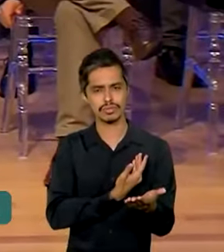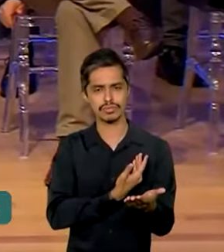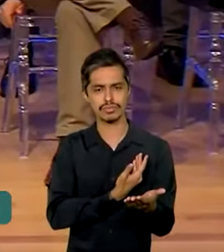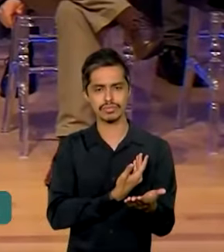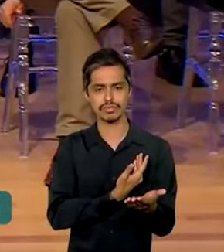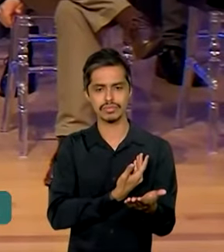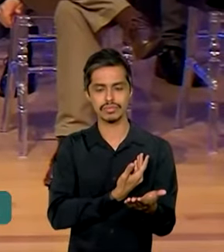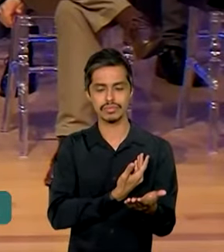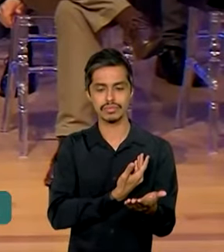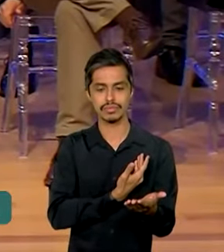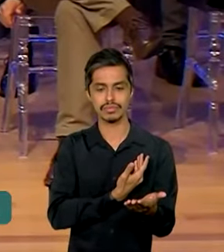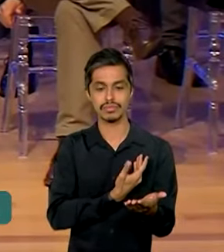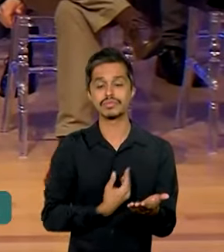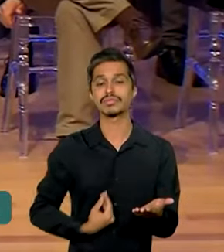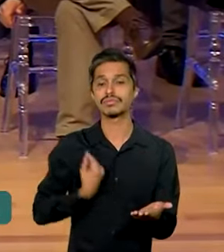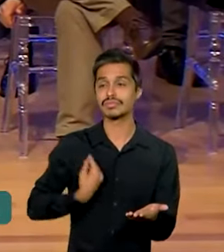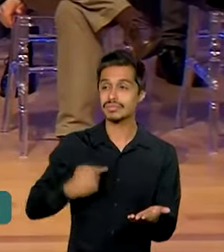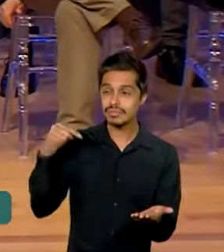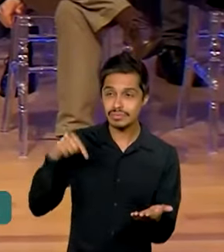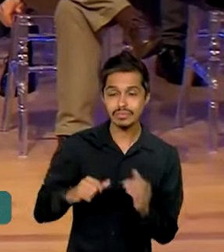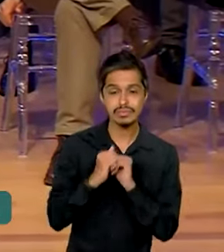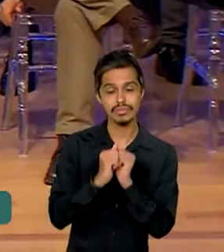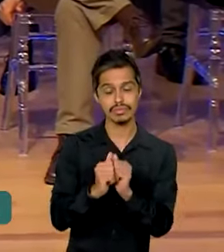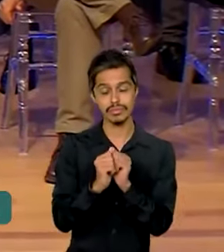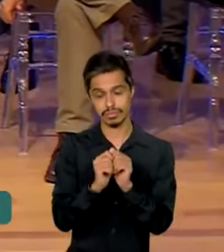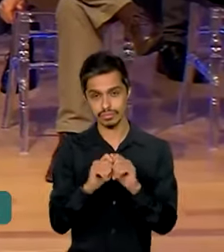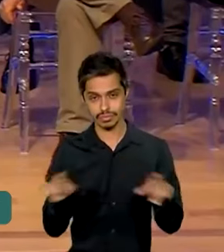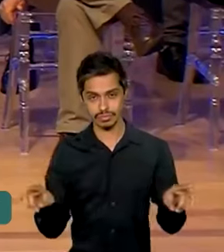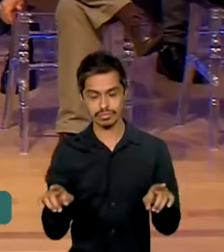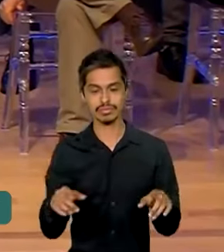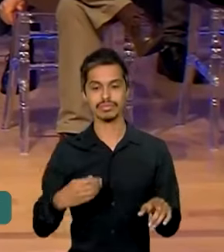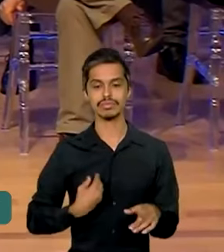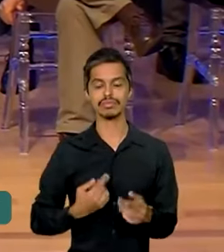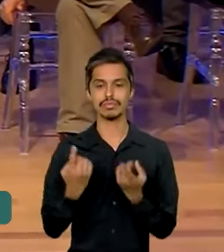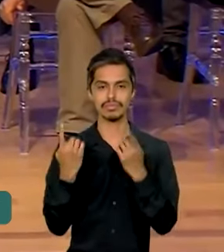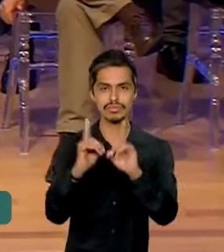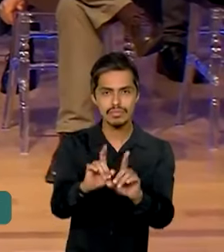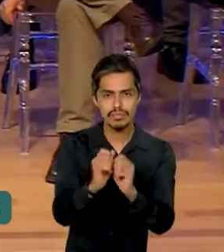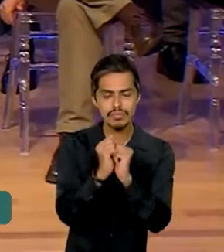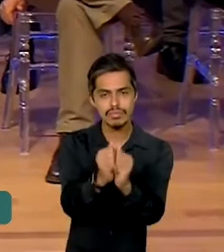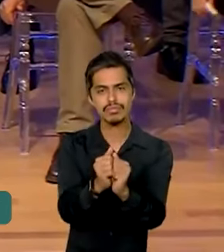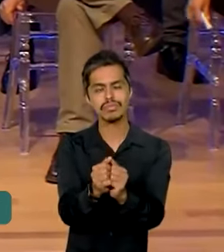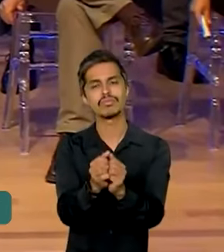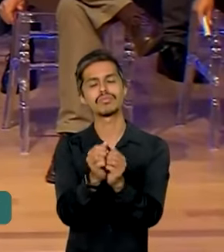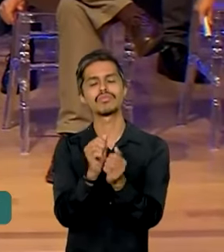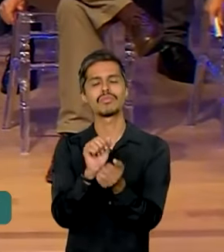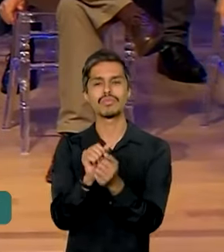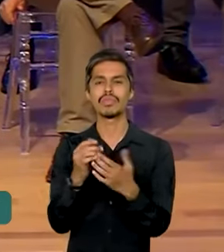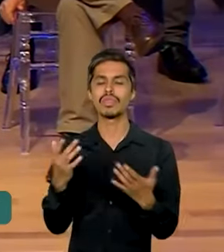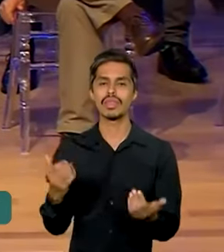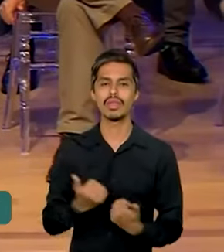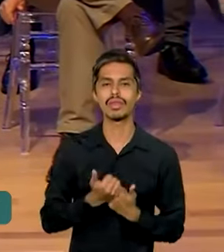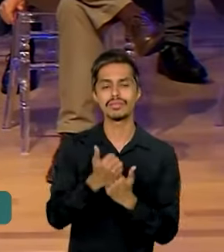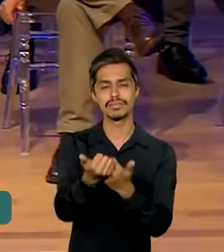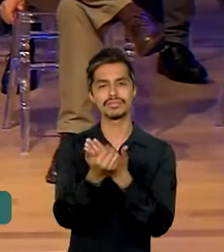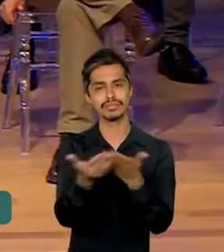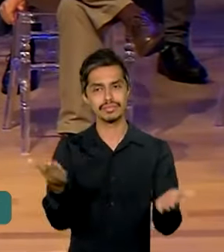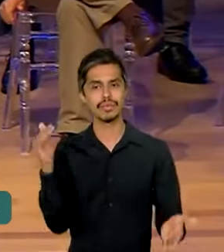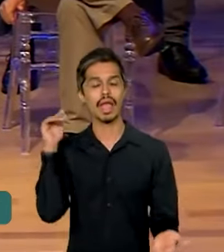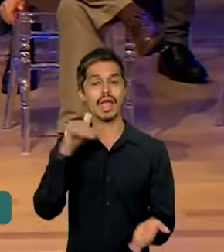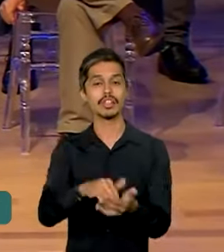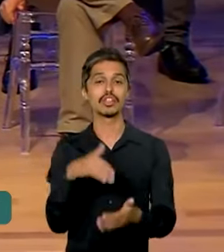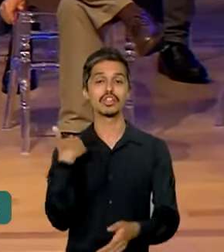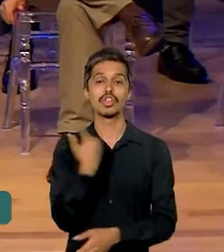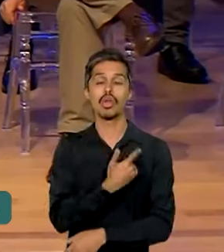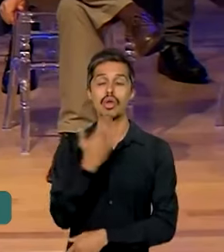estivemos com vocês, estamos com vocês, estaremos com vocês, até a gente